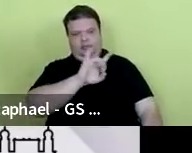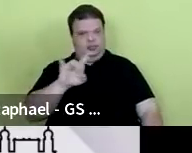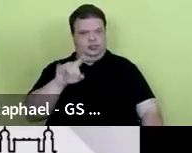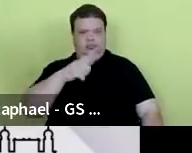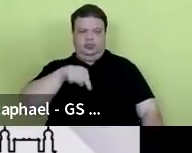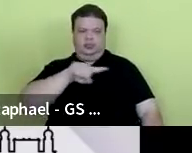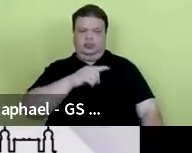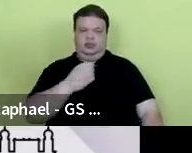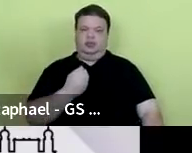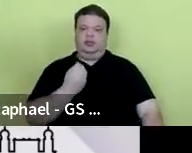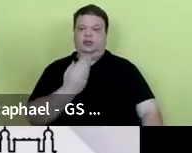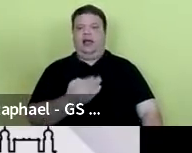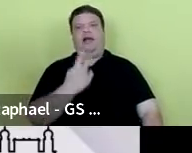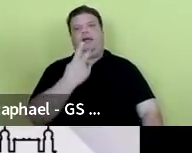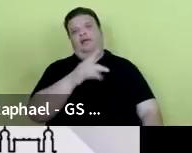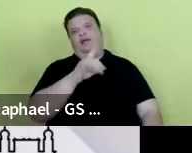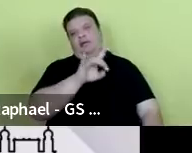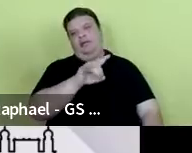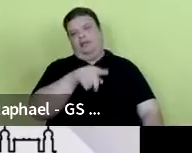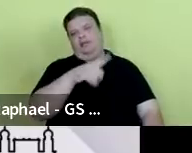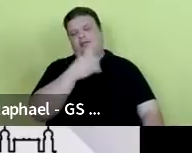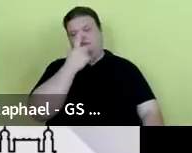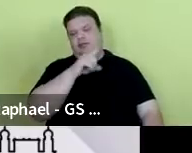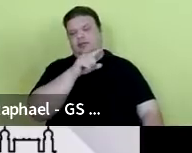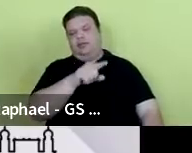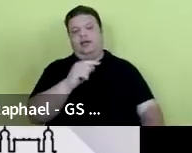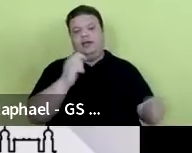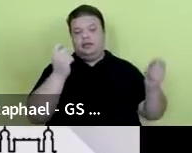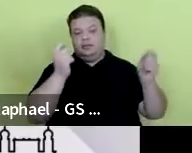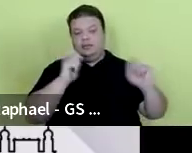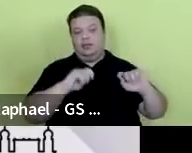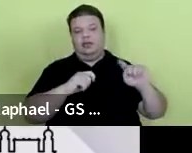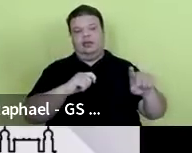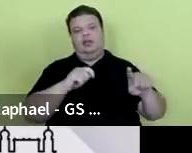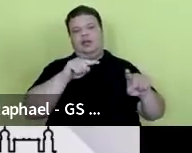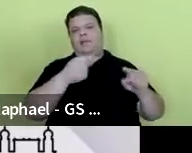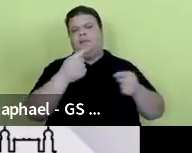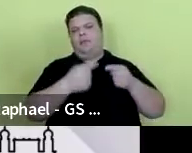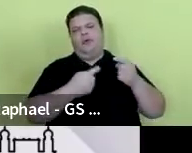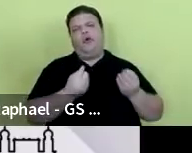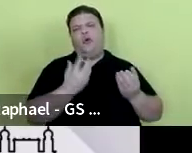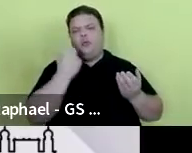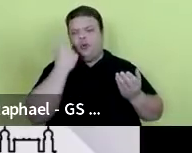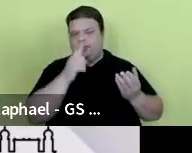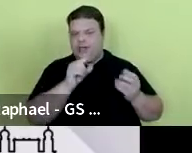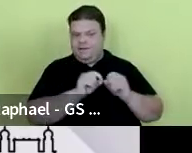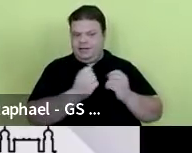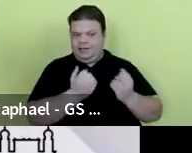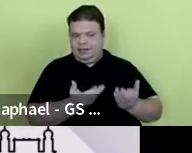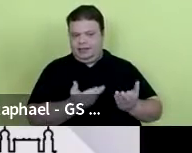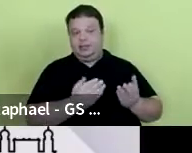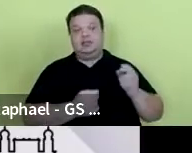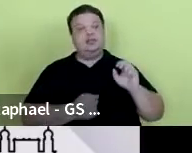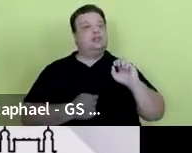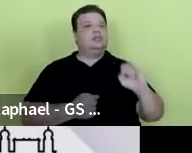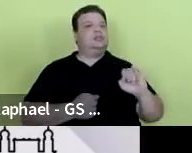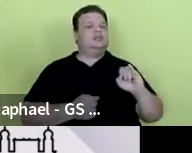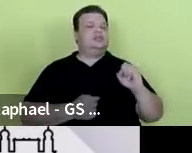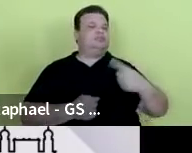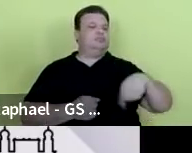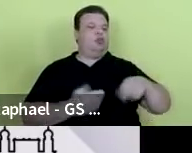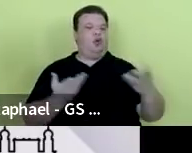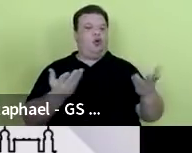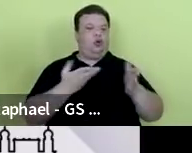dê a eles essa capacidade, aos nossos alunos, a capacidade de serem críticos, como é que a gente faz isso de uma forma que a gente chegue aqui